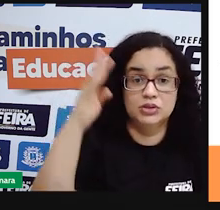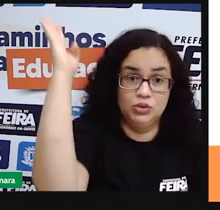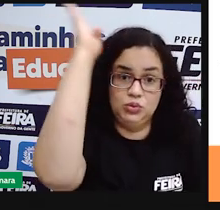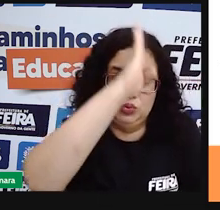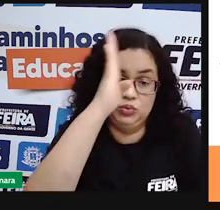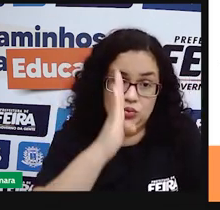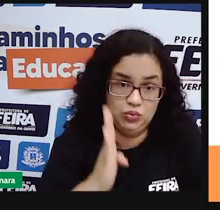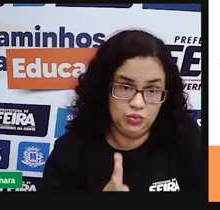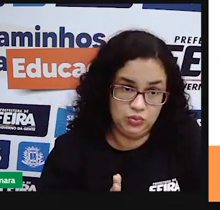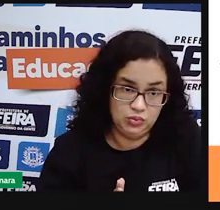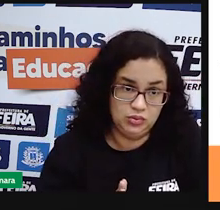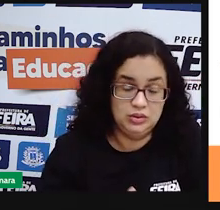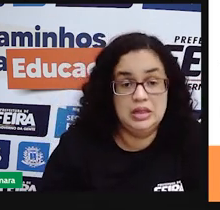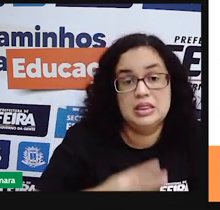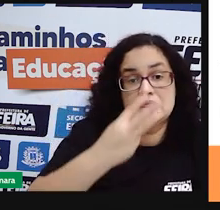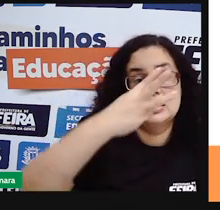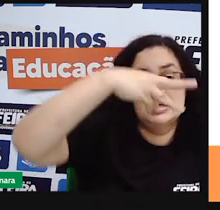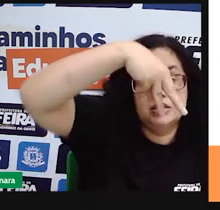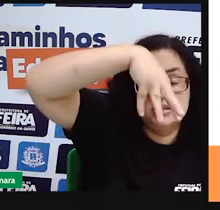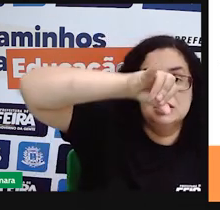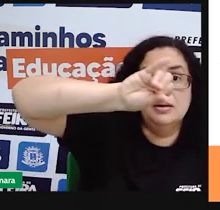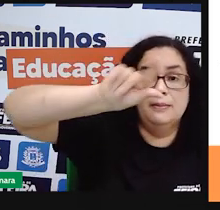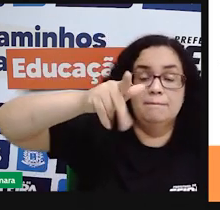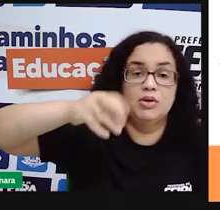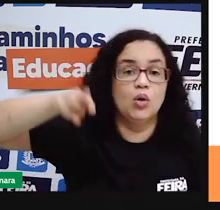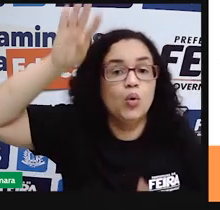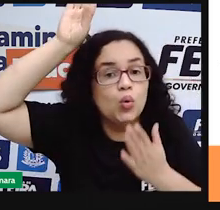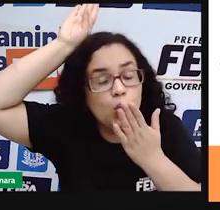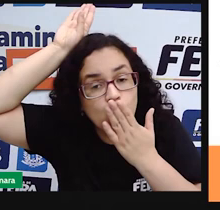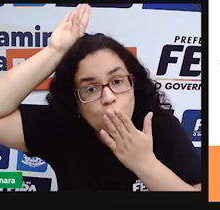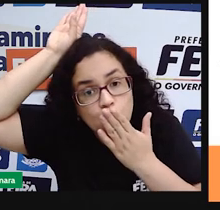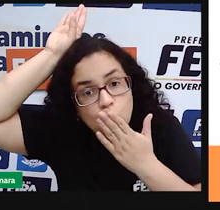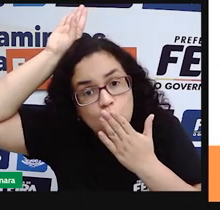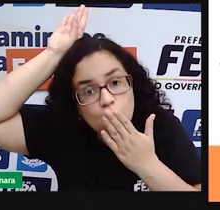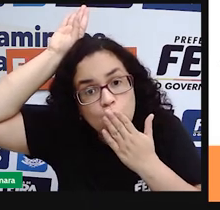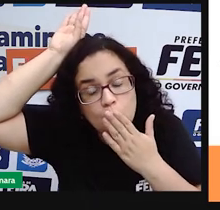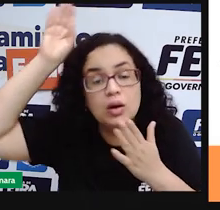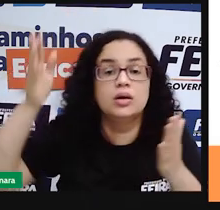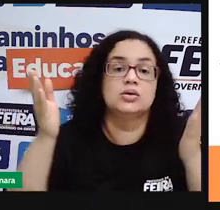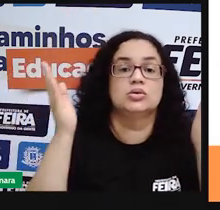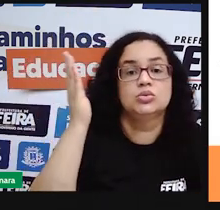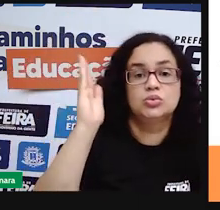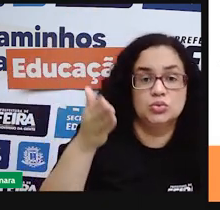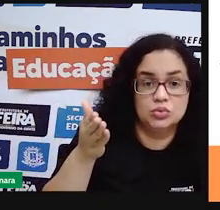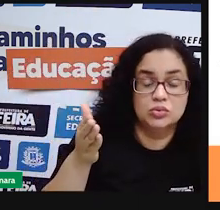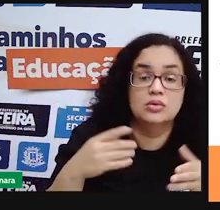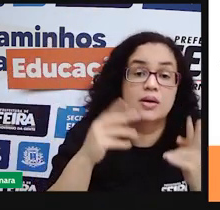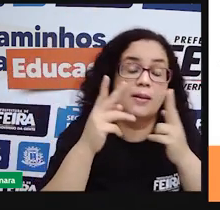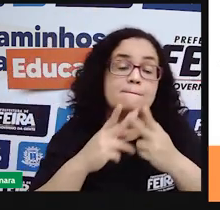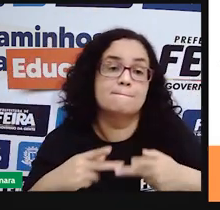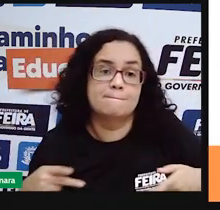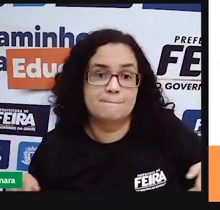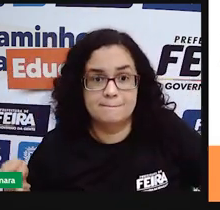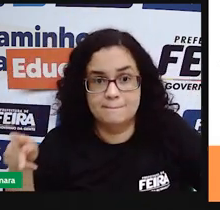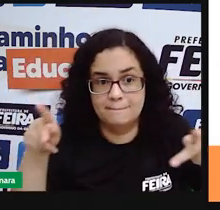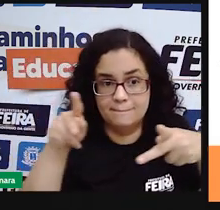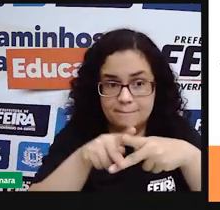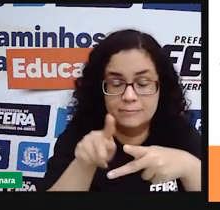em 1.503 milhões de indígenas conta-se agora uma população estimada de